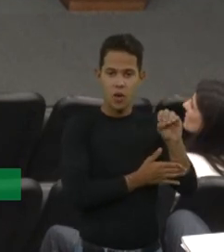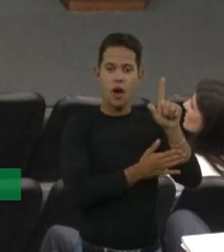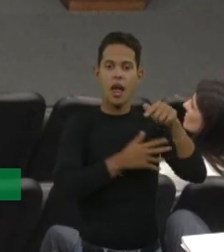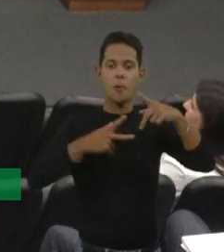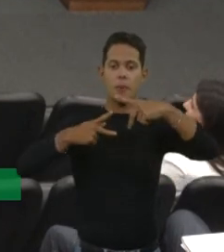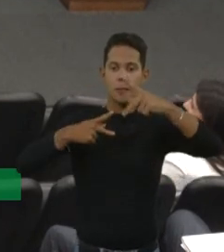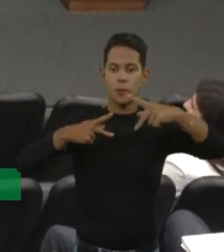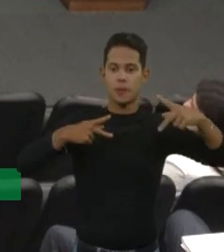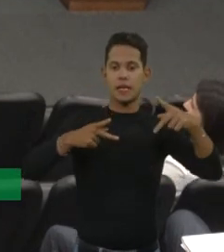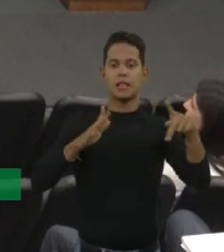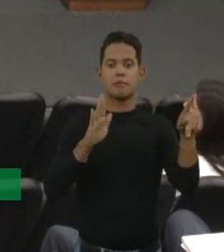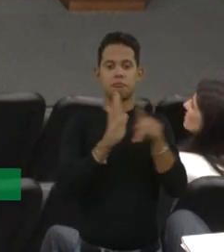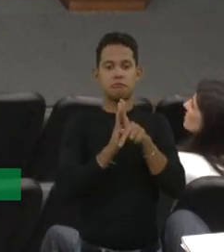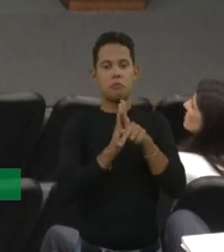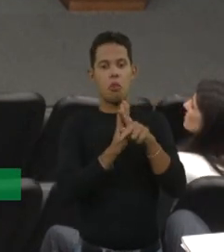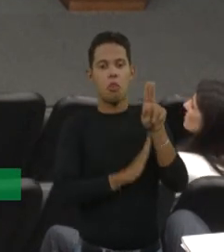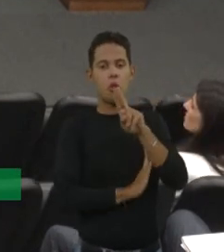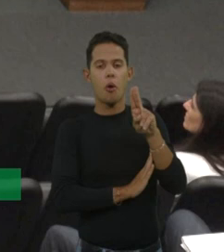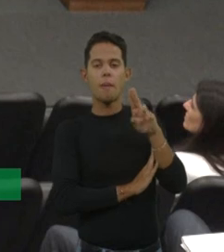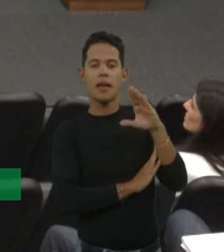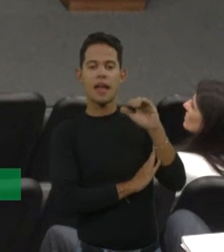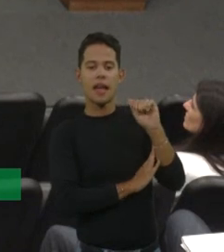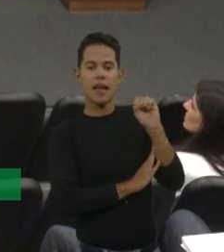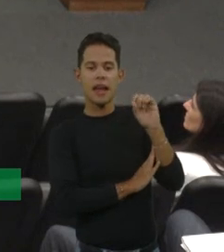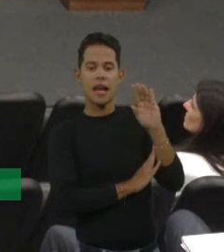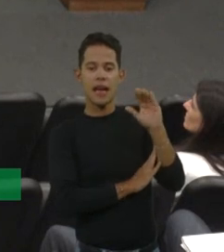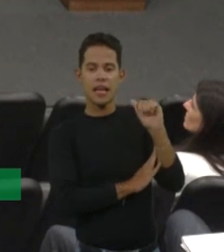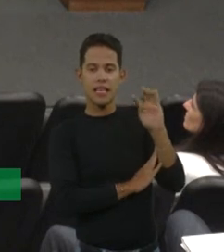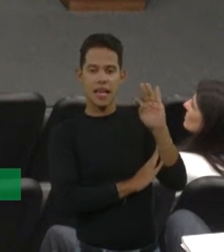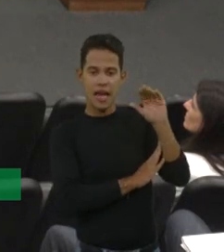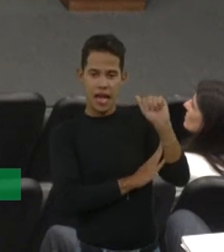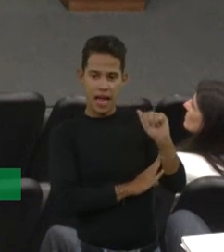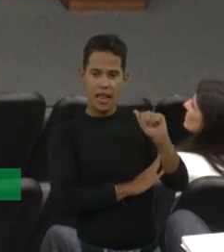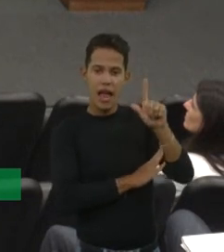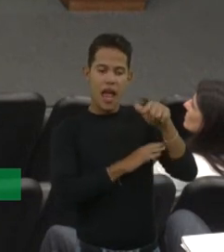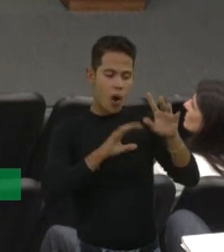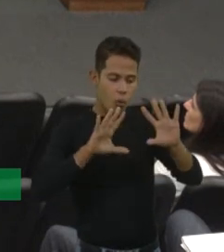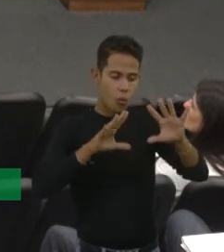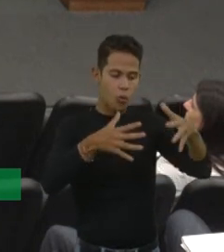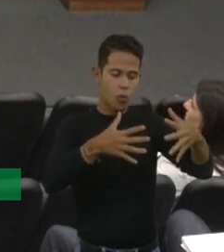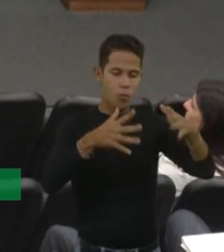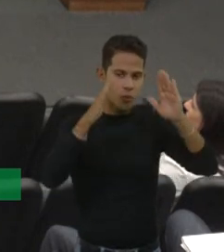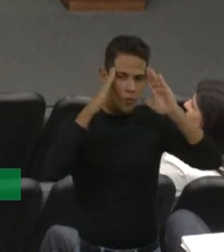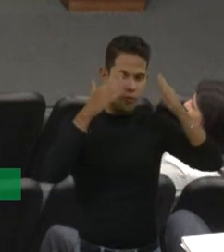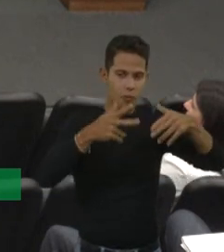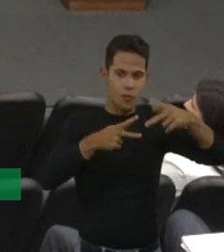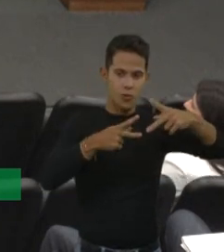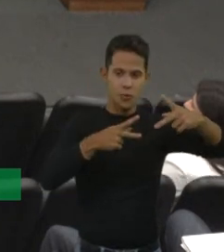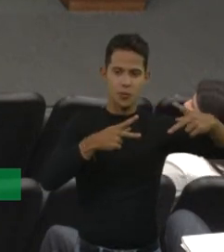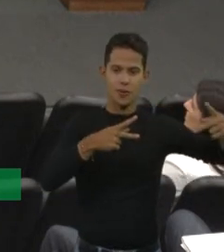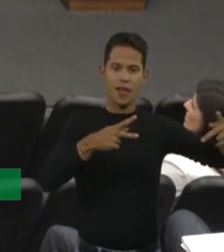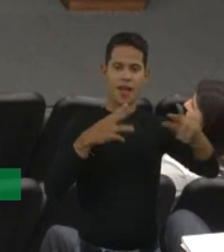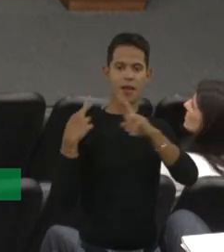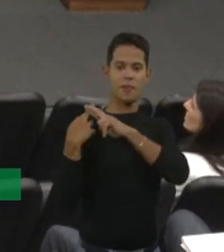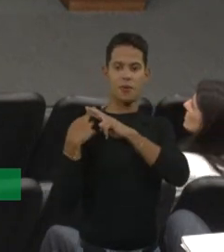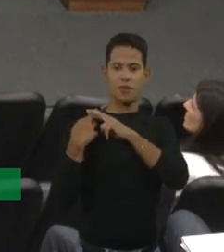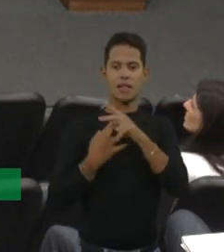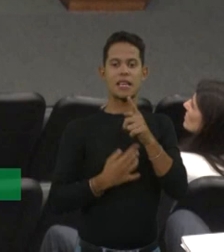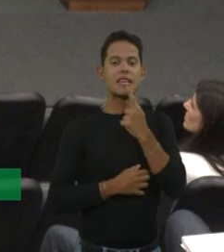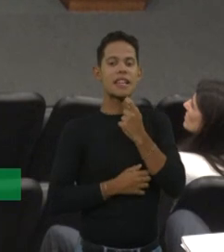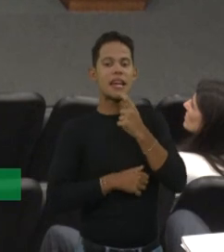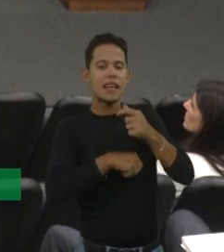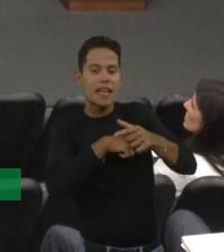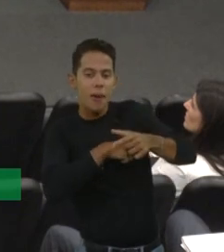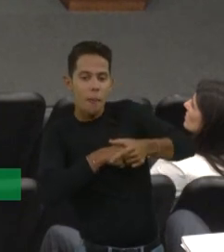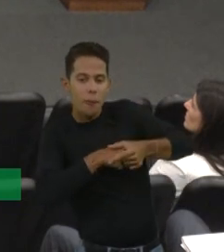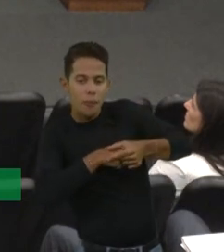a gente chamava até então cascata, do grupo de proteínas responsáveis pela coagulação do sangue, mas que não recebeu um